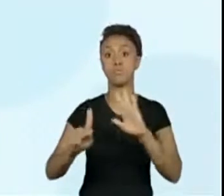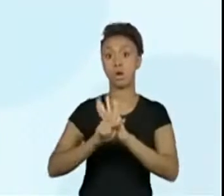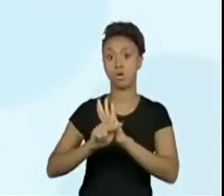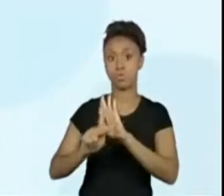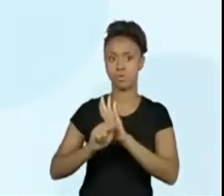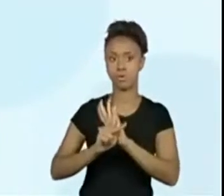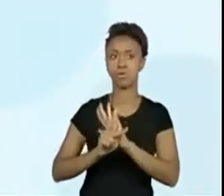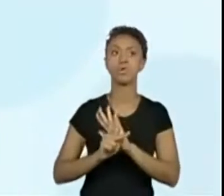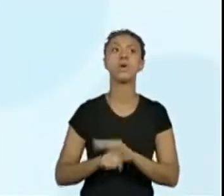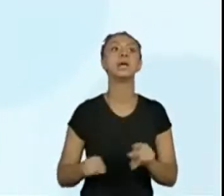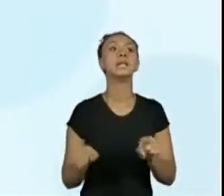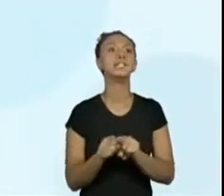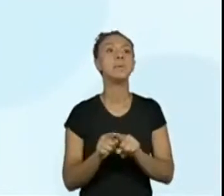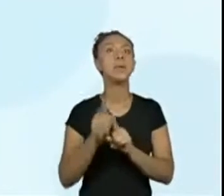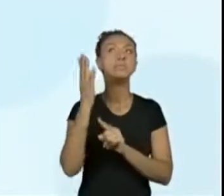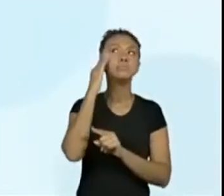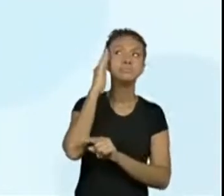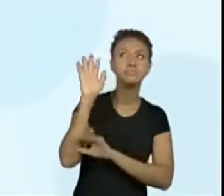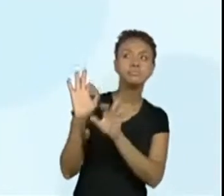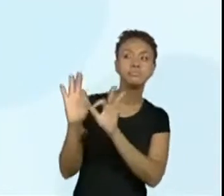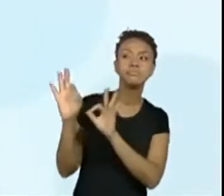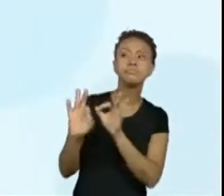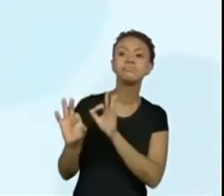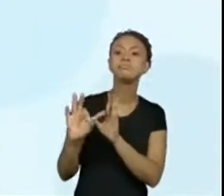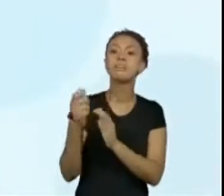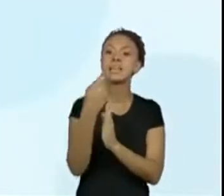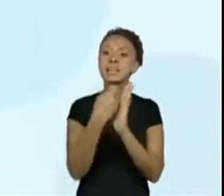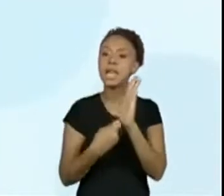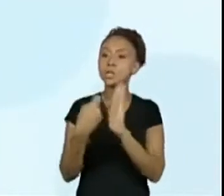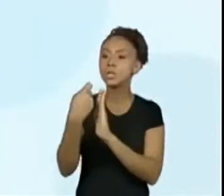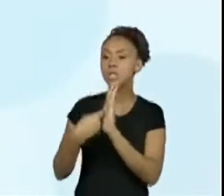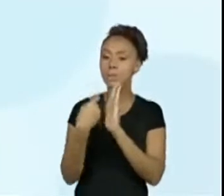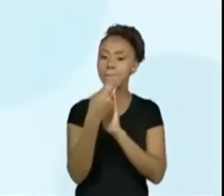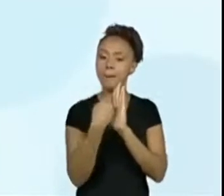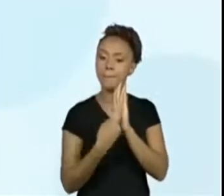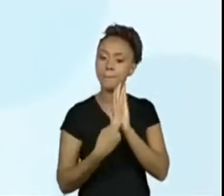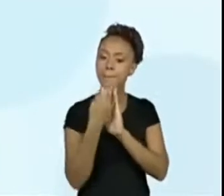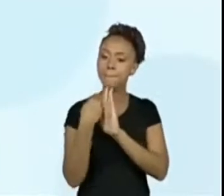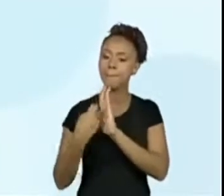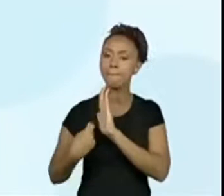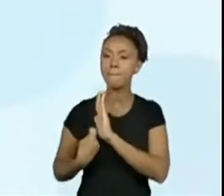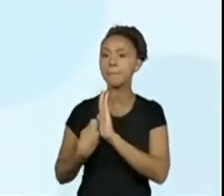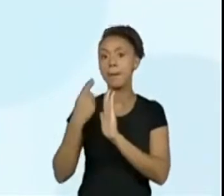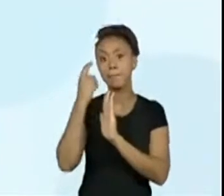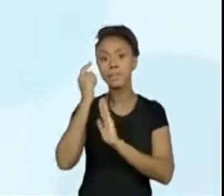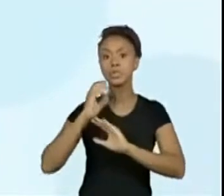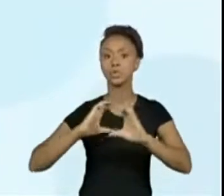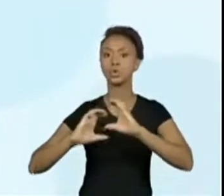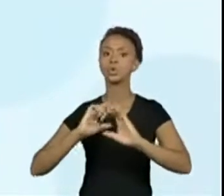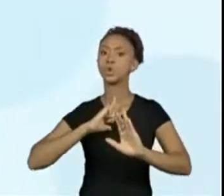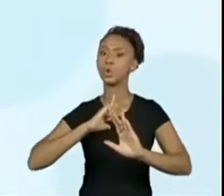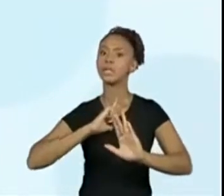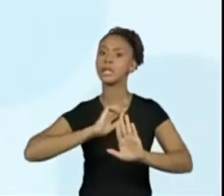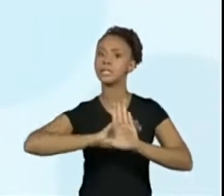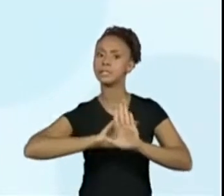Planejar e produzir textos conhecidos de diferentes gêneros, considerando a situação comunicativa, tema assunto, estrutura,